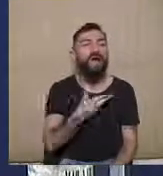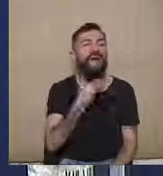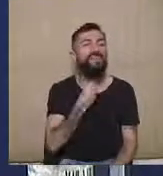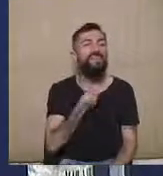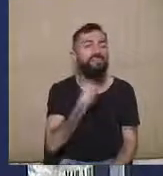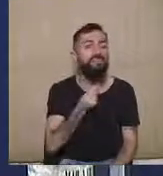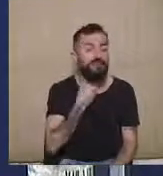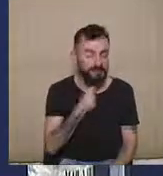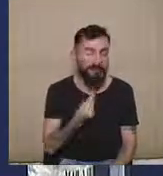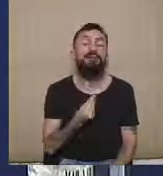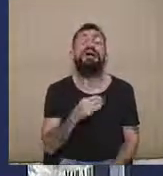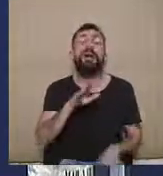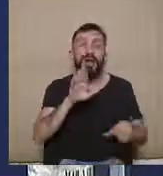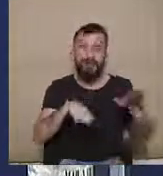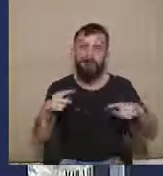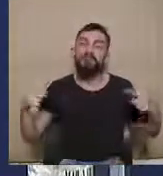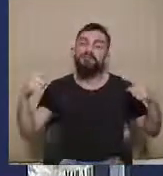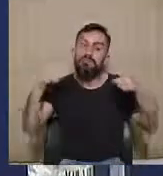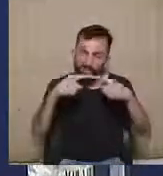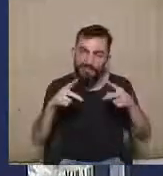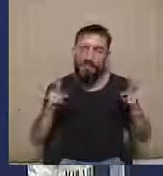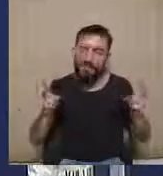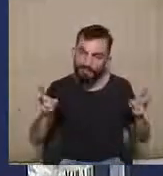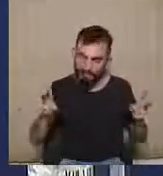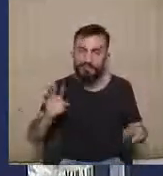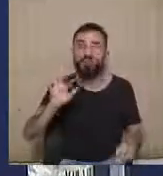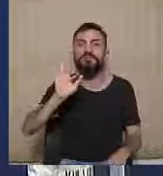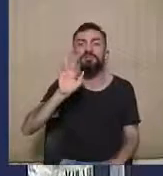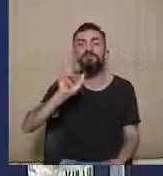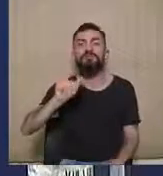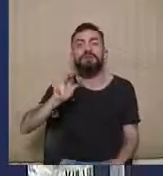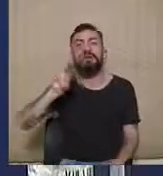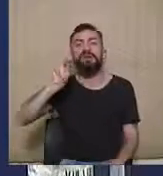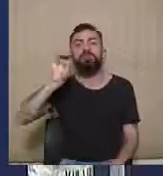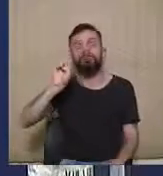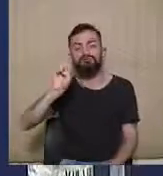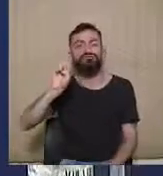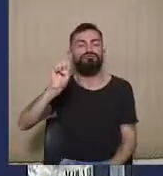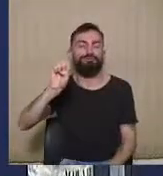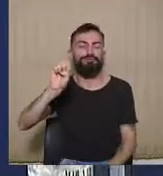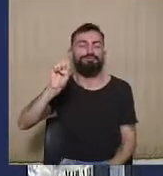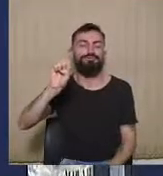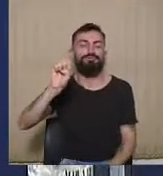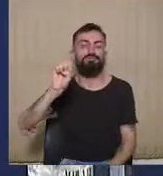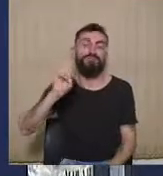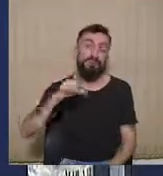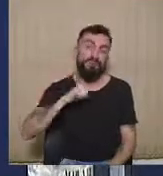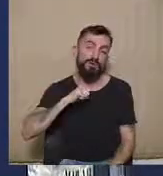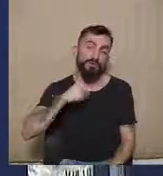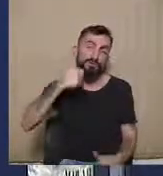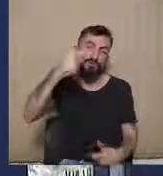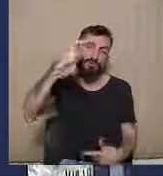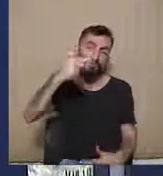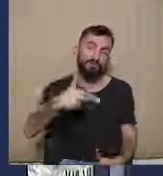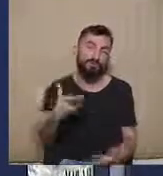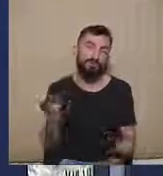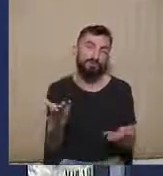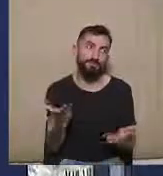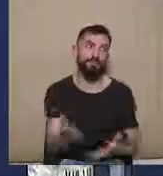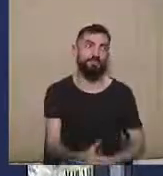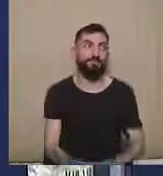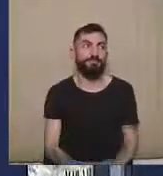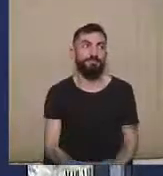coubesse melhor nessa roupagem de fraude, né? Mas, então, é uma consideração que eu coloco aqui. E, então, assim,